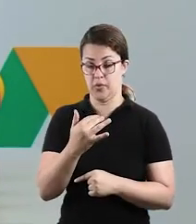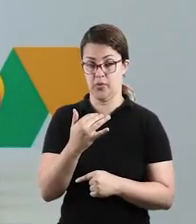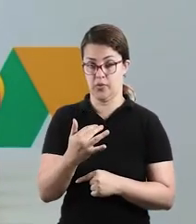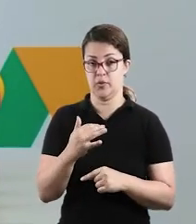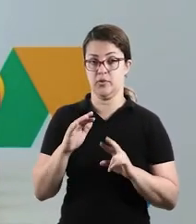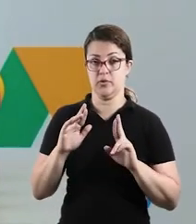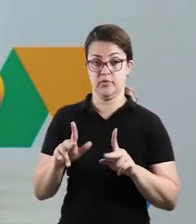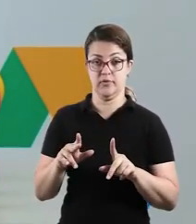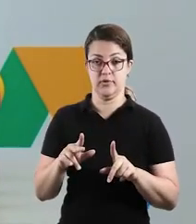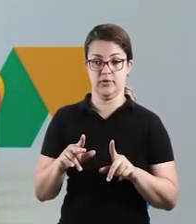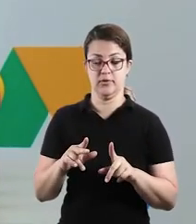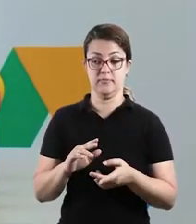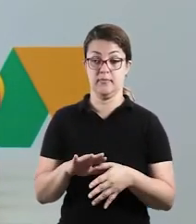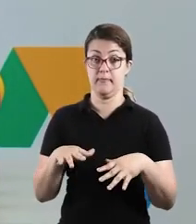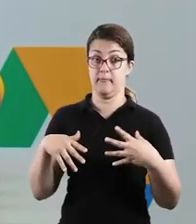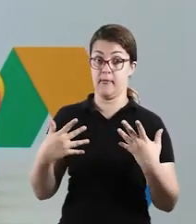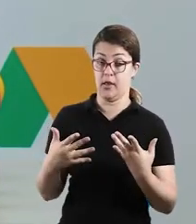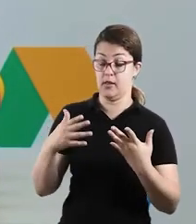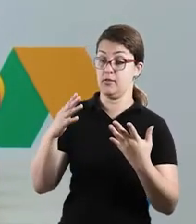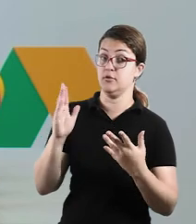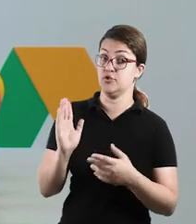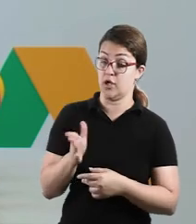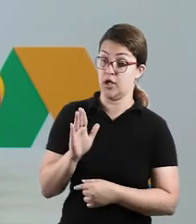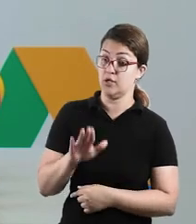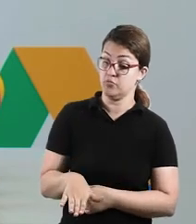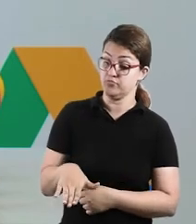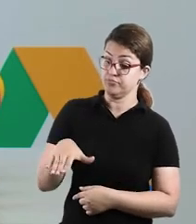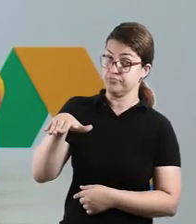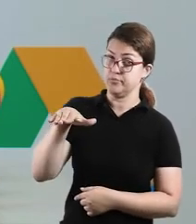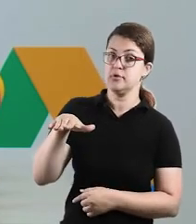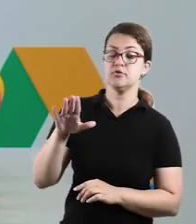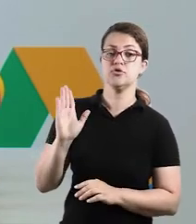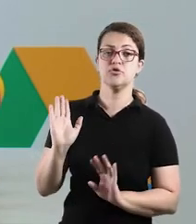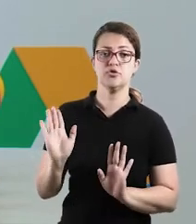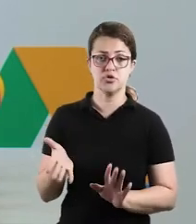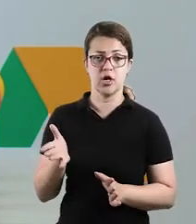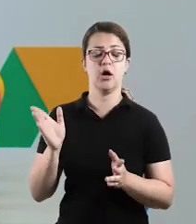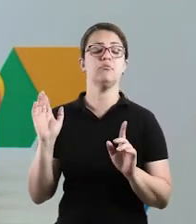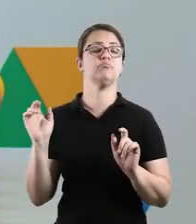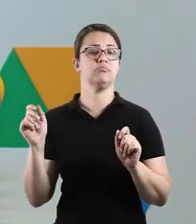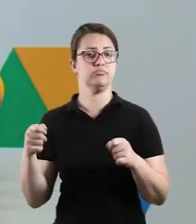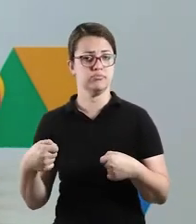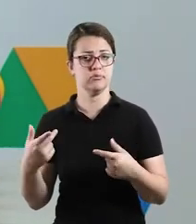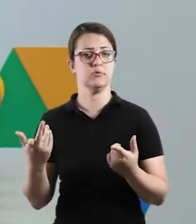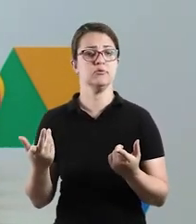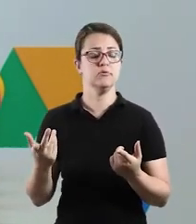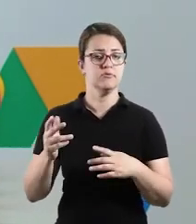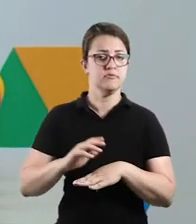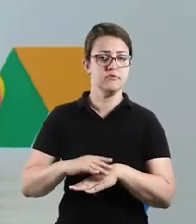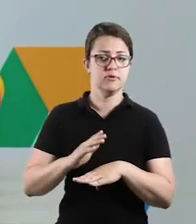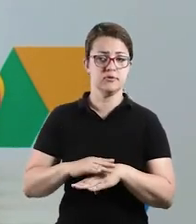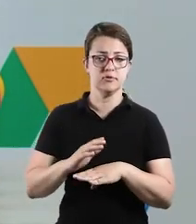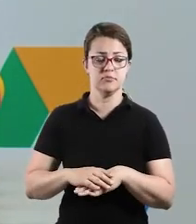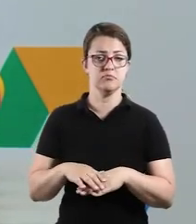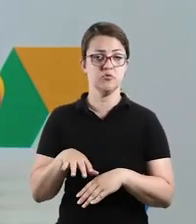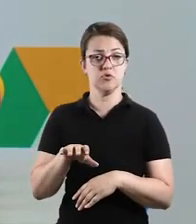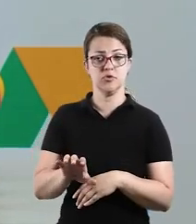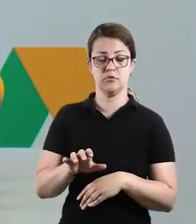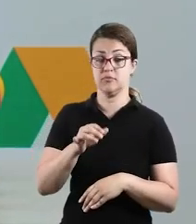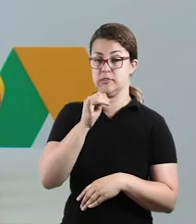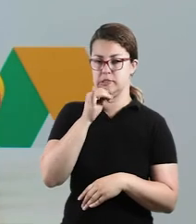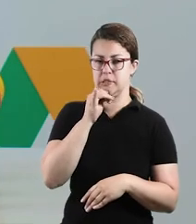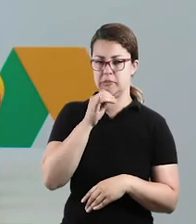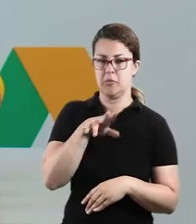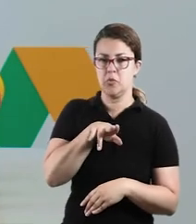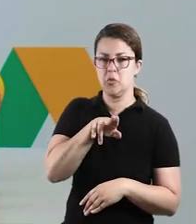Cada nome numa cor diferente. Mas para as crianças maiorzinhas, a gente já consegue fazer por formatos. Então vocês vão escrever